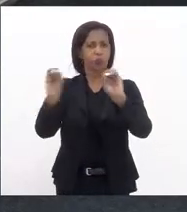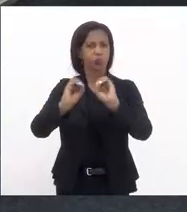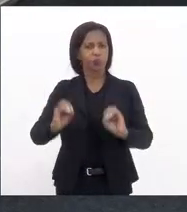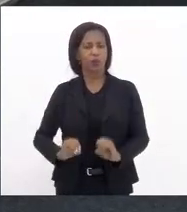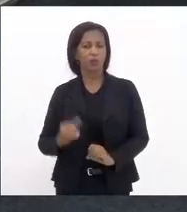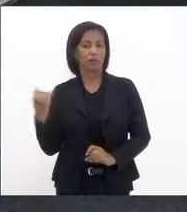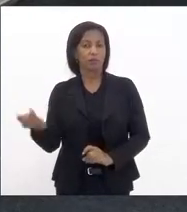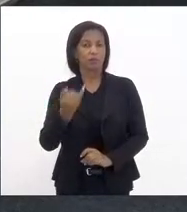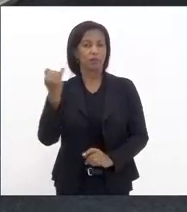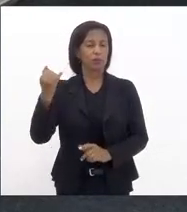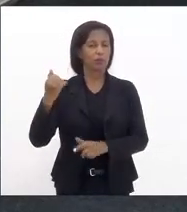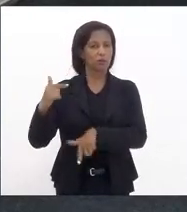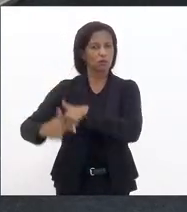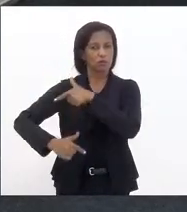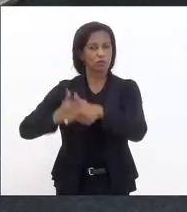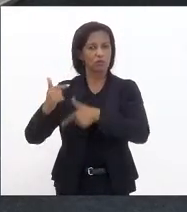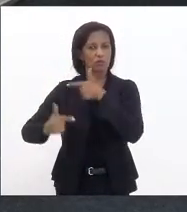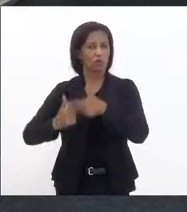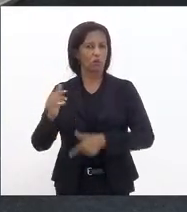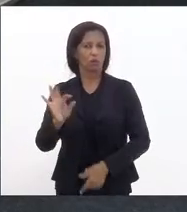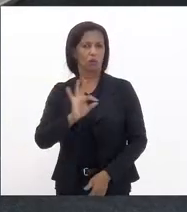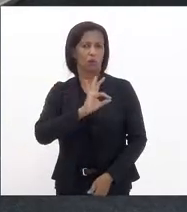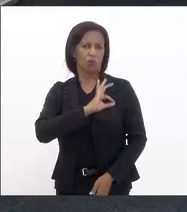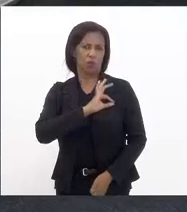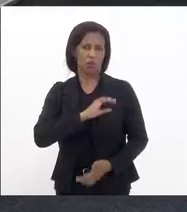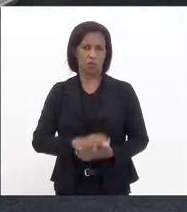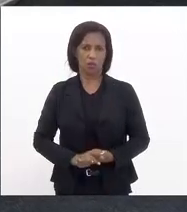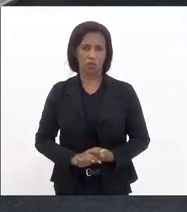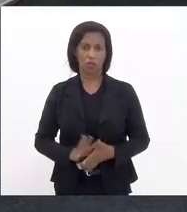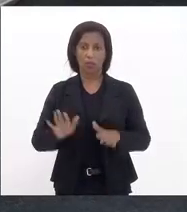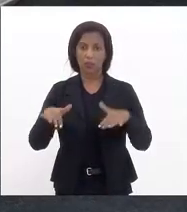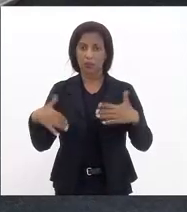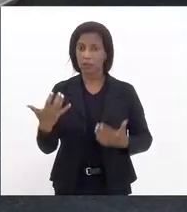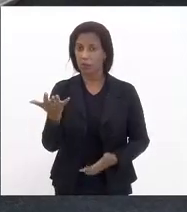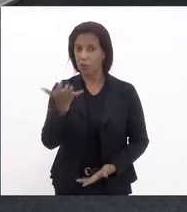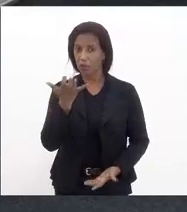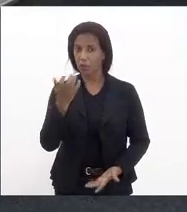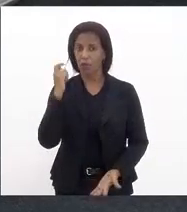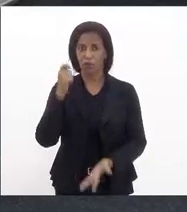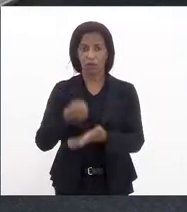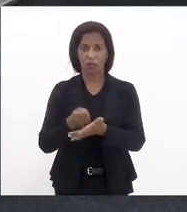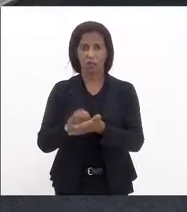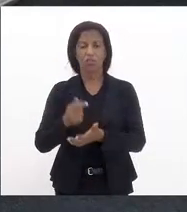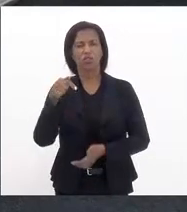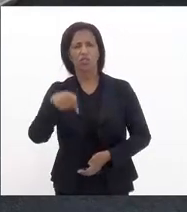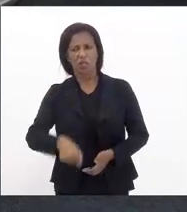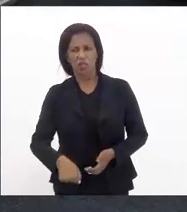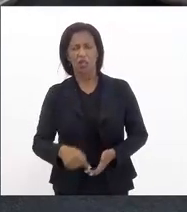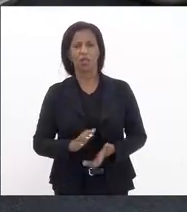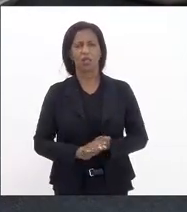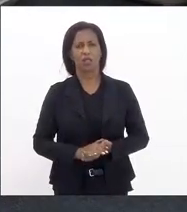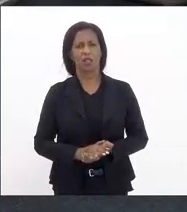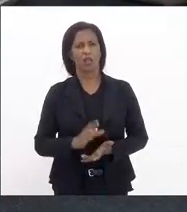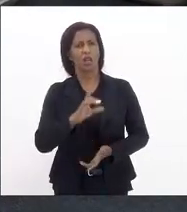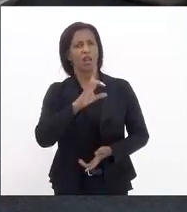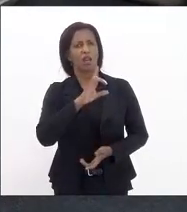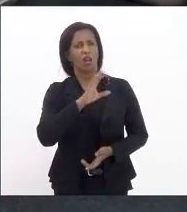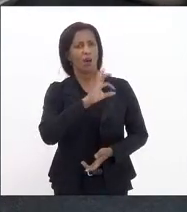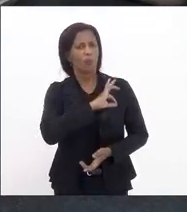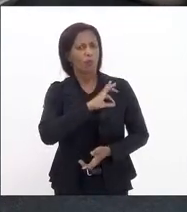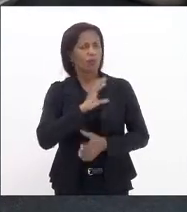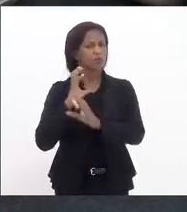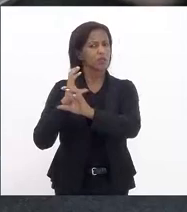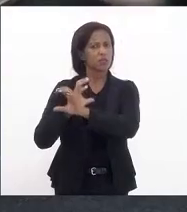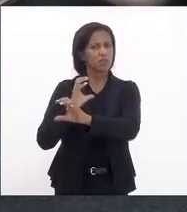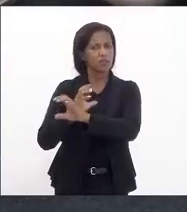importância dos servidores policiais então eu quero garantir aqui aos servidores da polícia civil que não